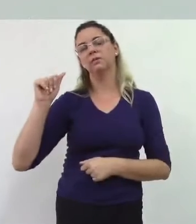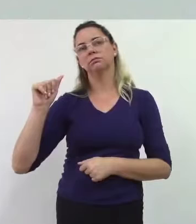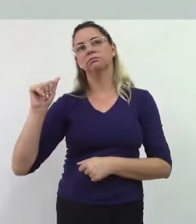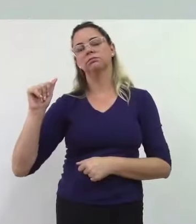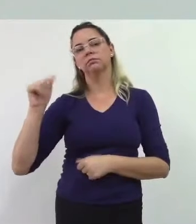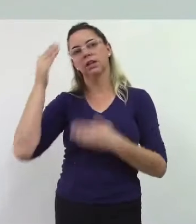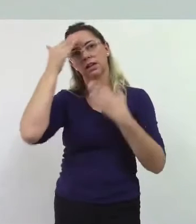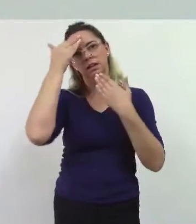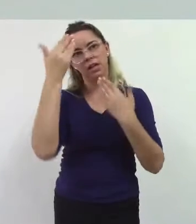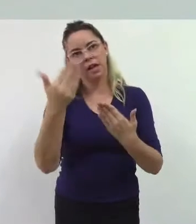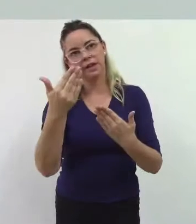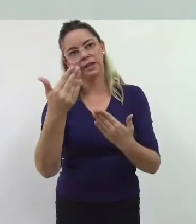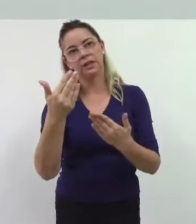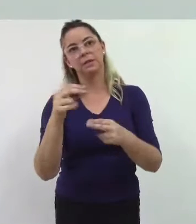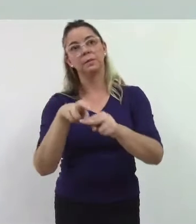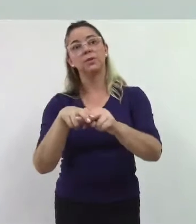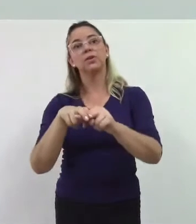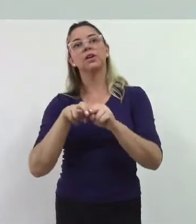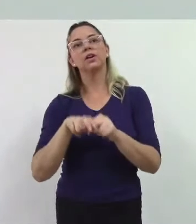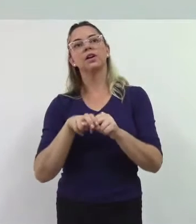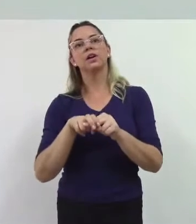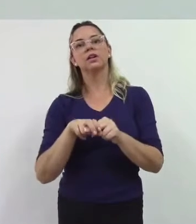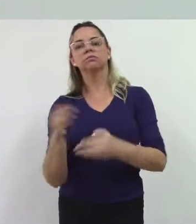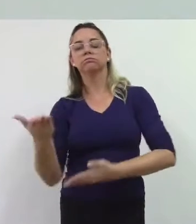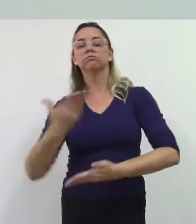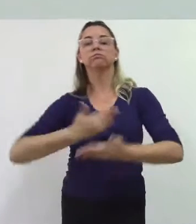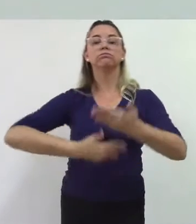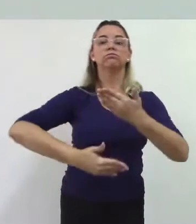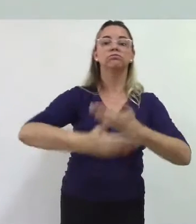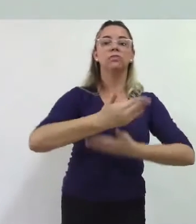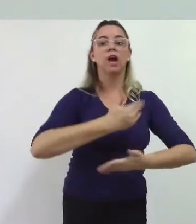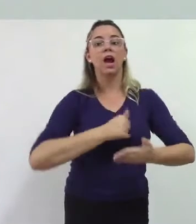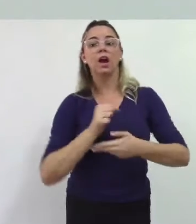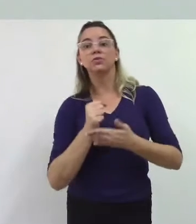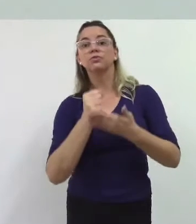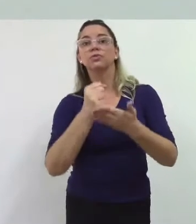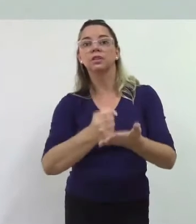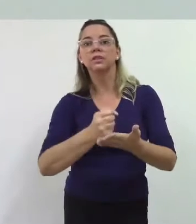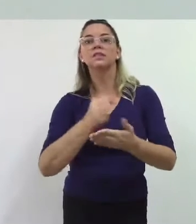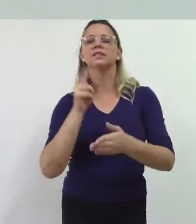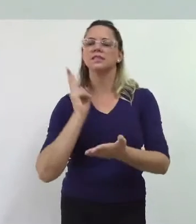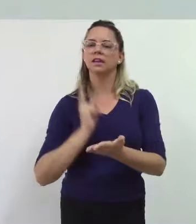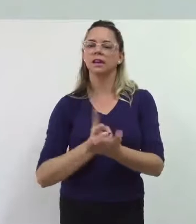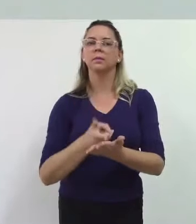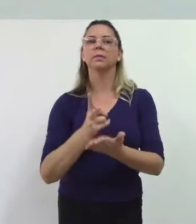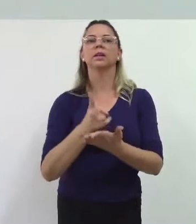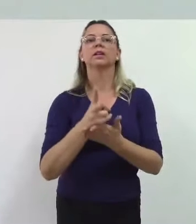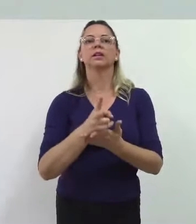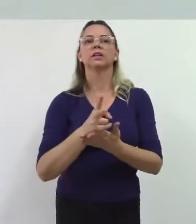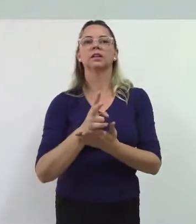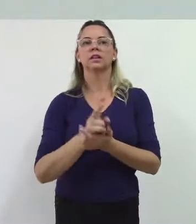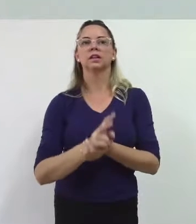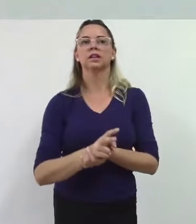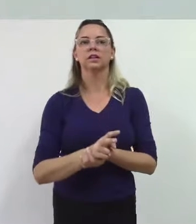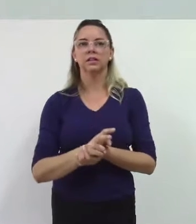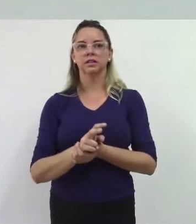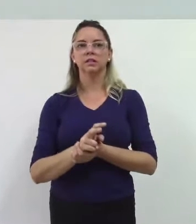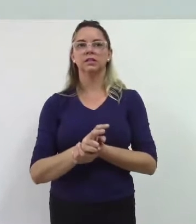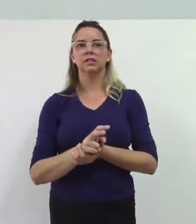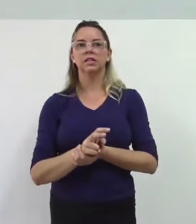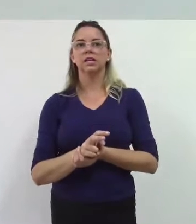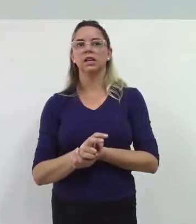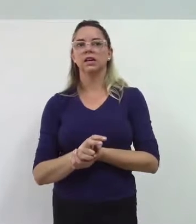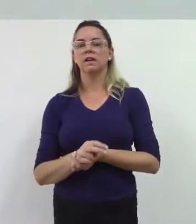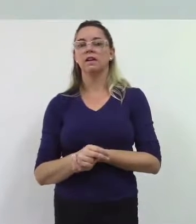que sempre vem atendendo nossas demandas e uma delas foi de estrago à sede do IPA aqui para de